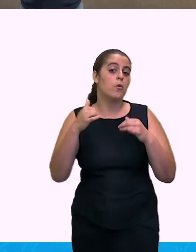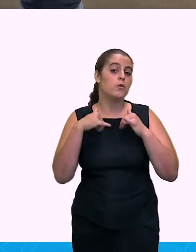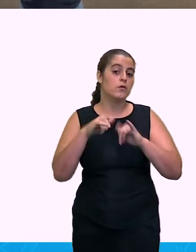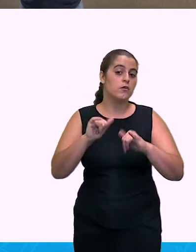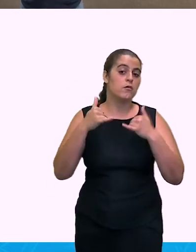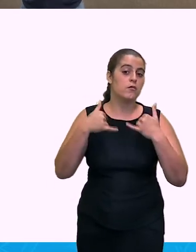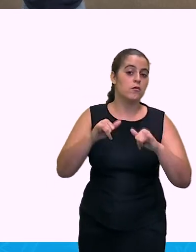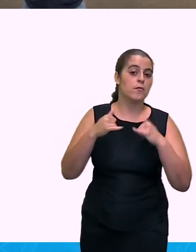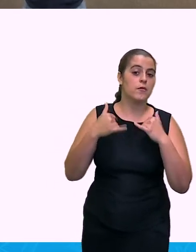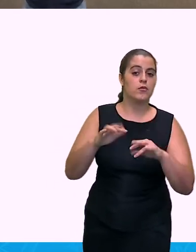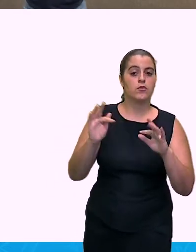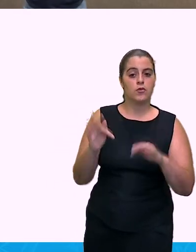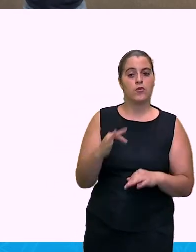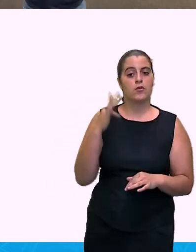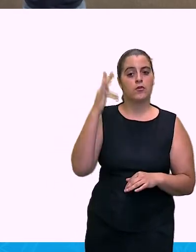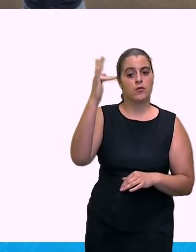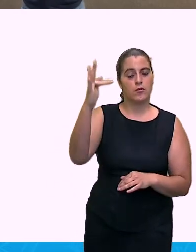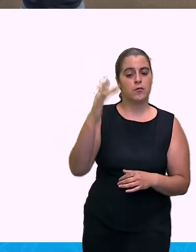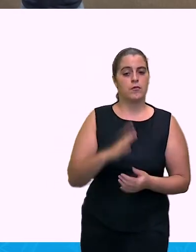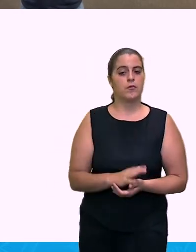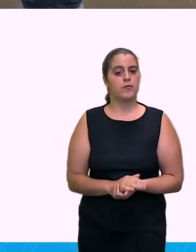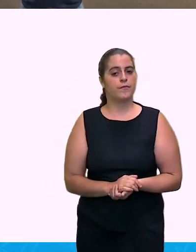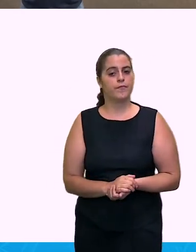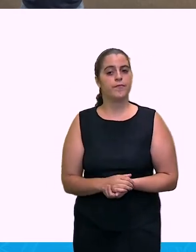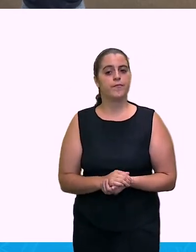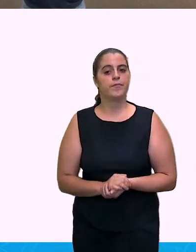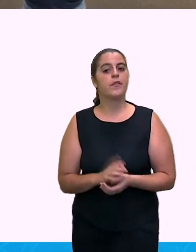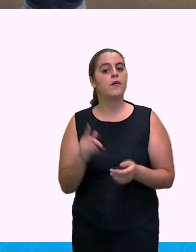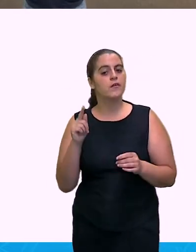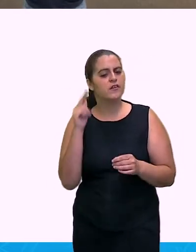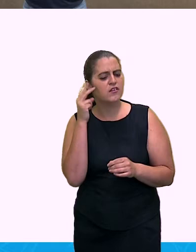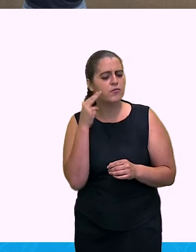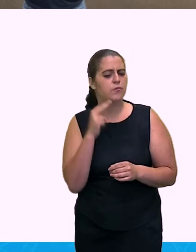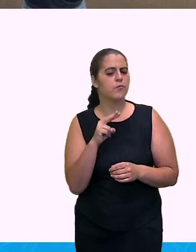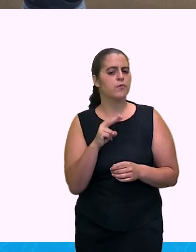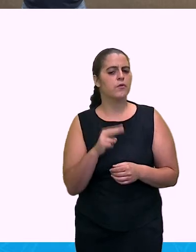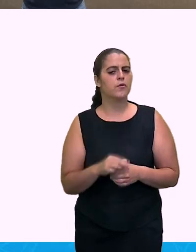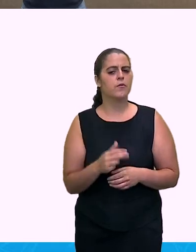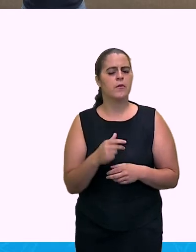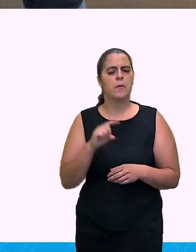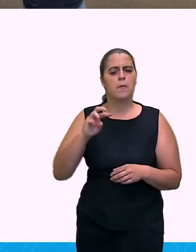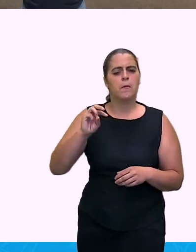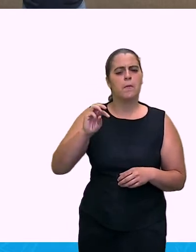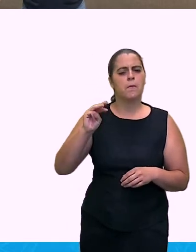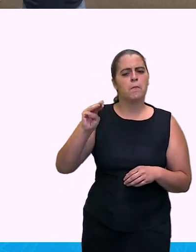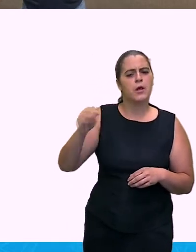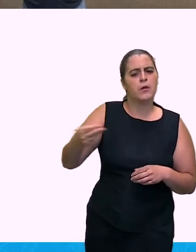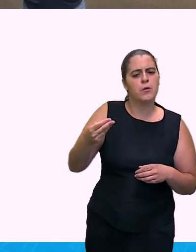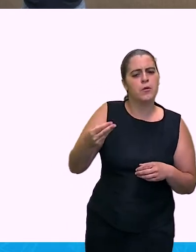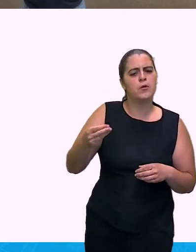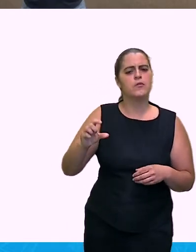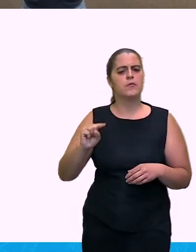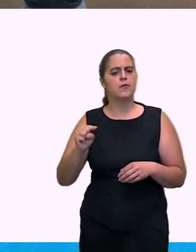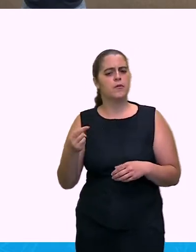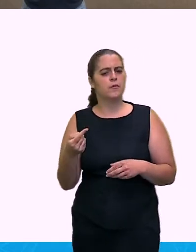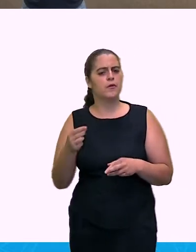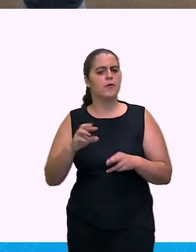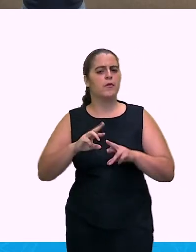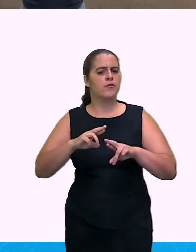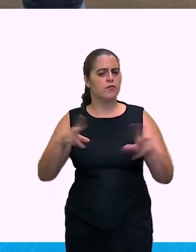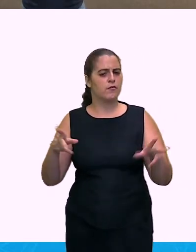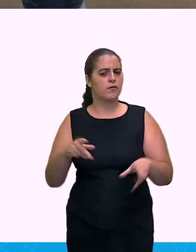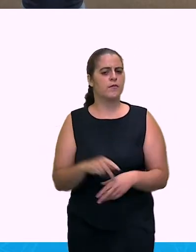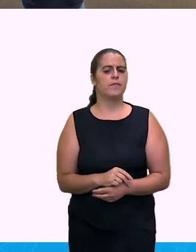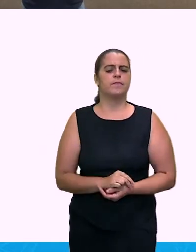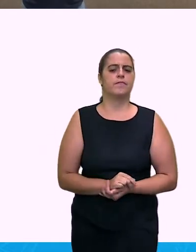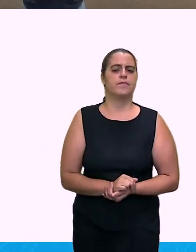sobre essa questão aí. Ok? Então, vocês perceberam, milhões pra mil, a perda foi